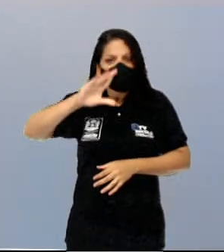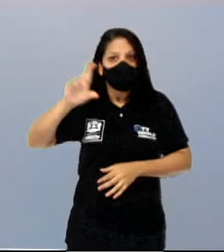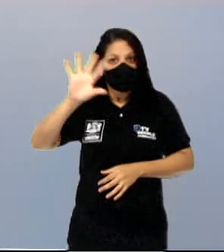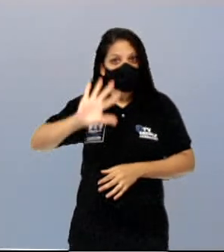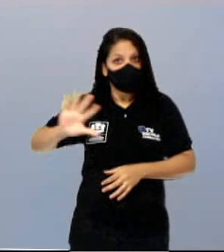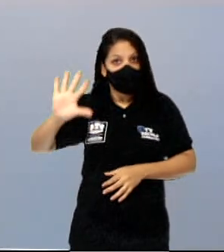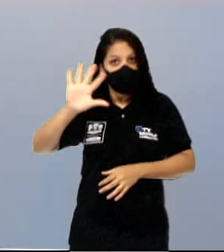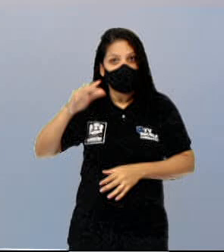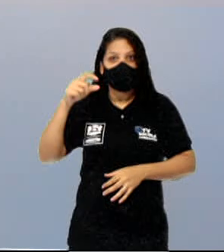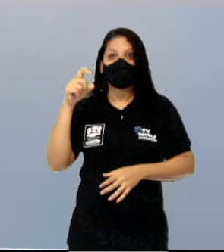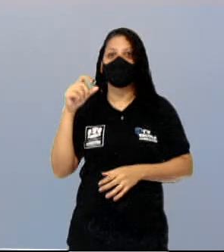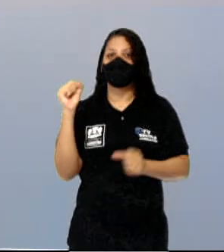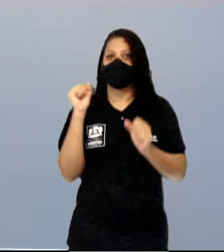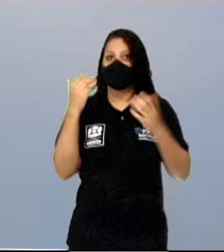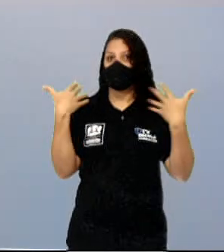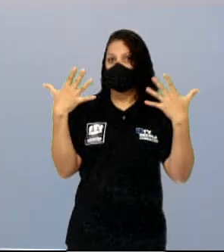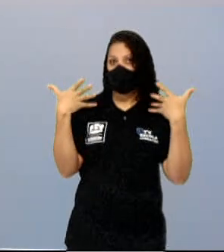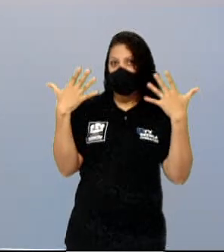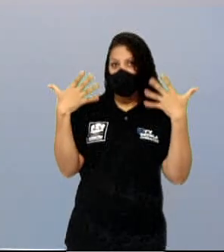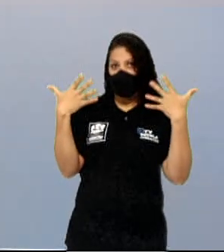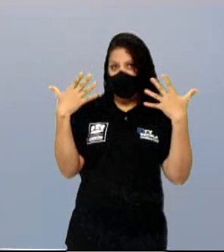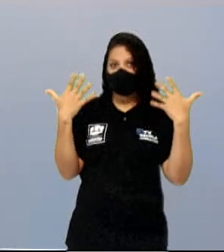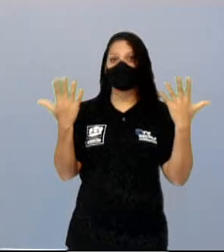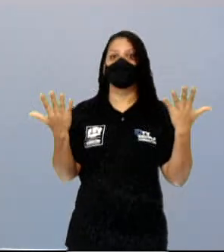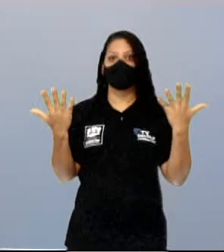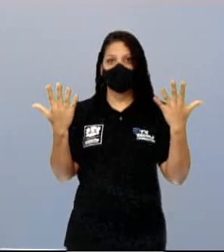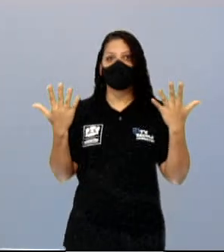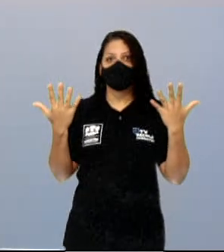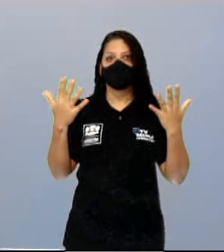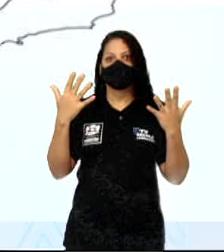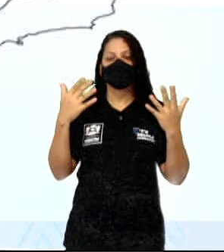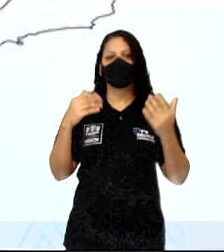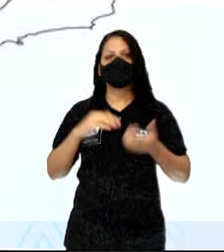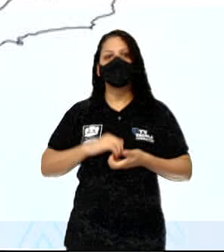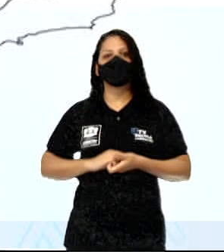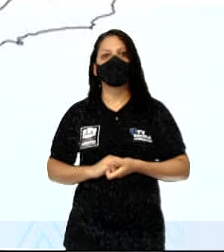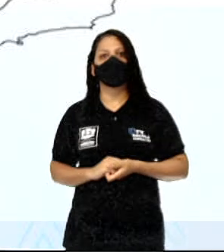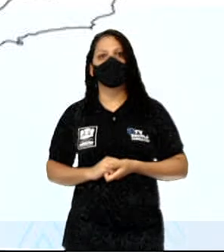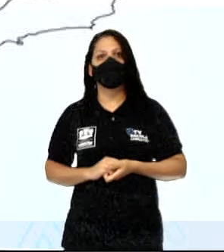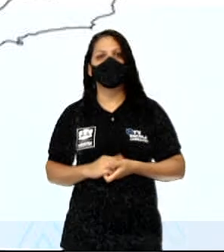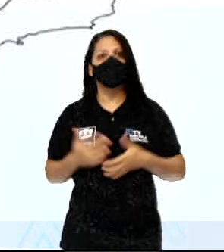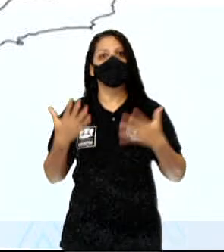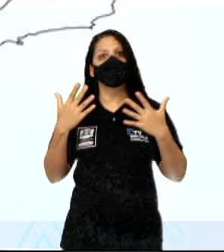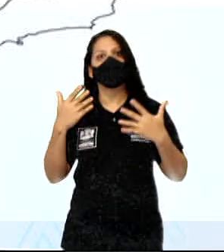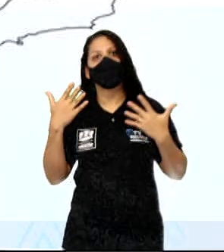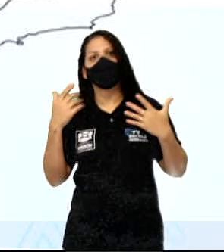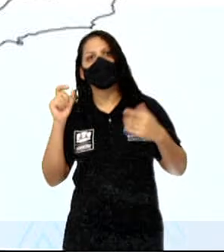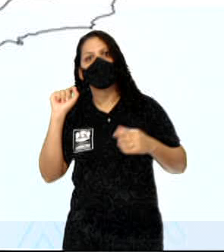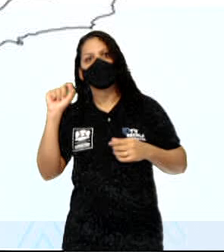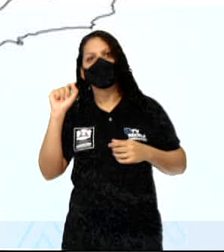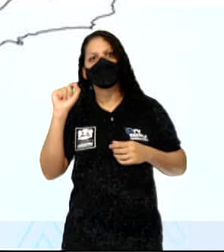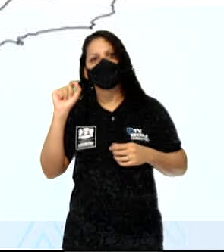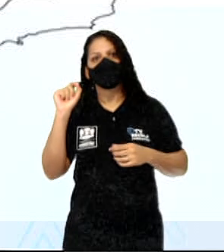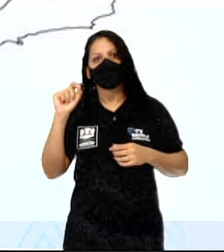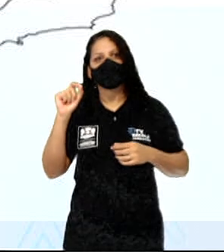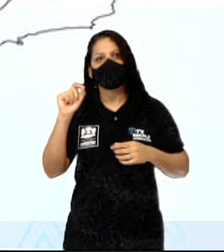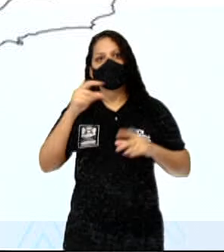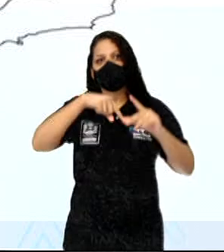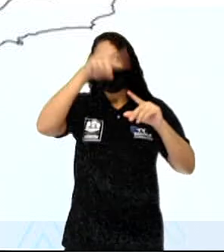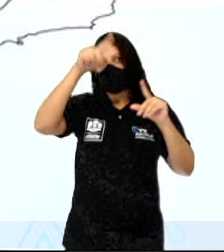Falando em calor, observe esse gráficozinho que está aí do lado, vai colocar na tela. O nome dele é